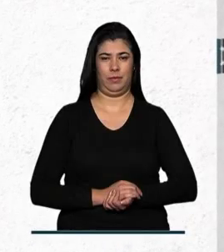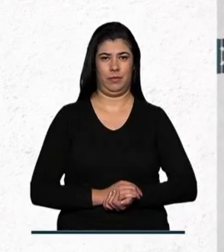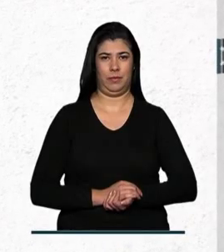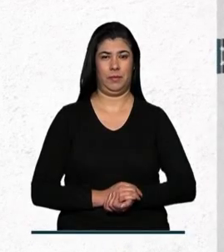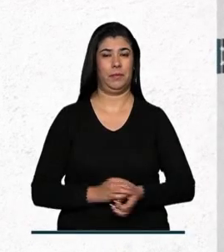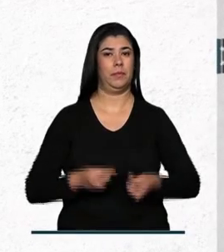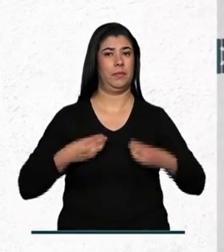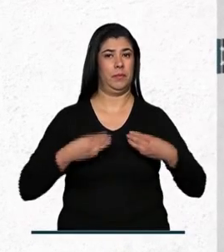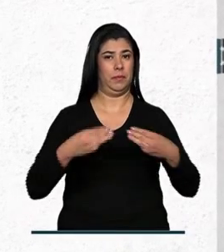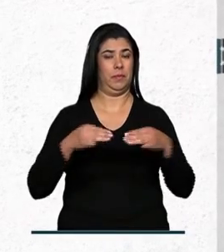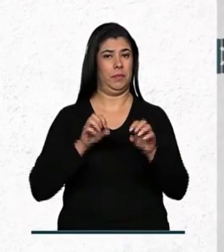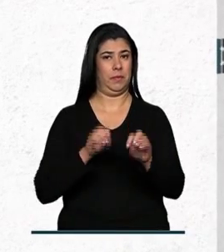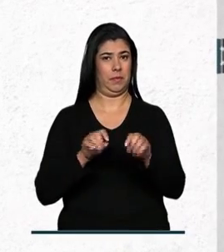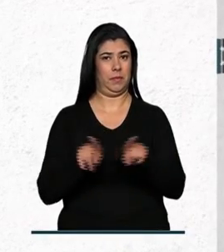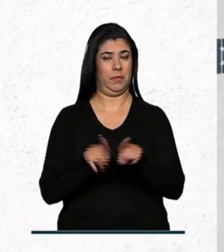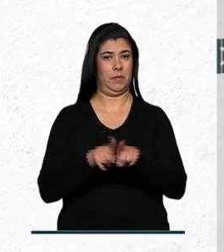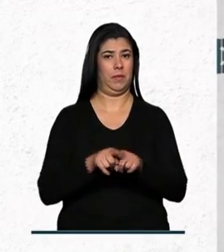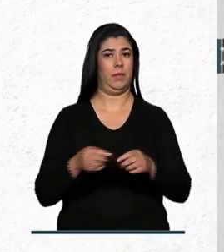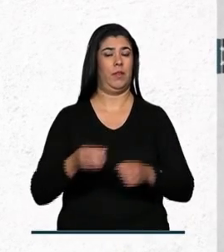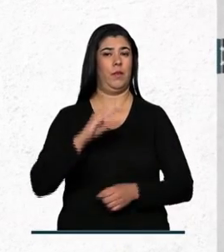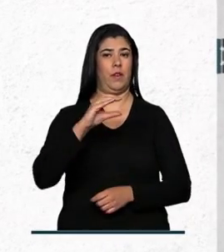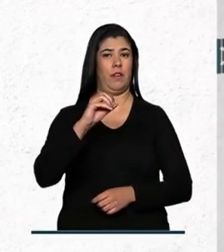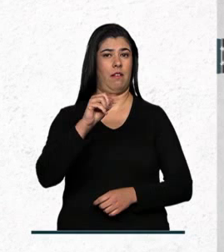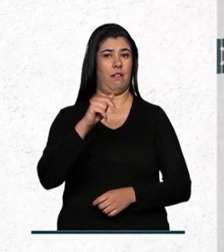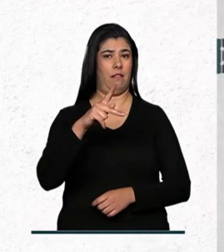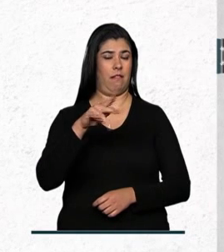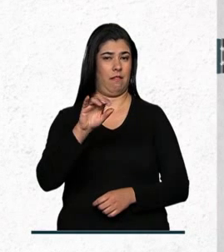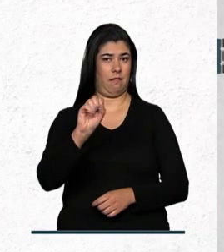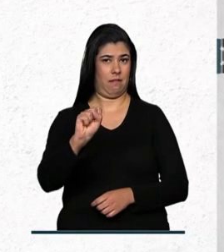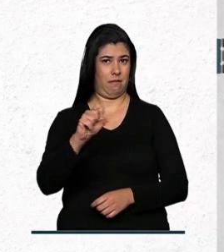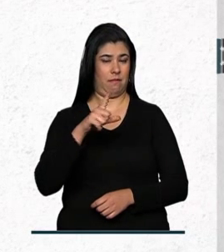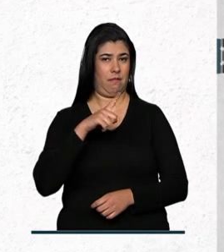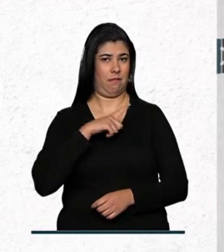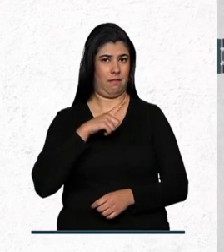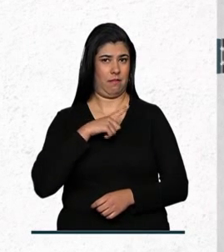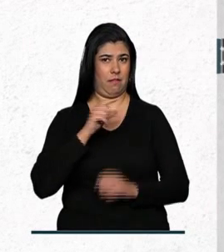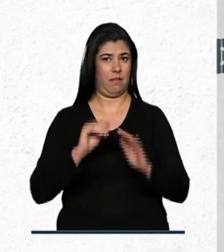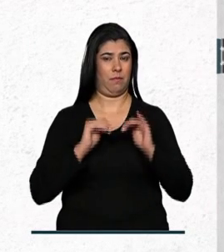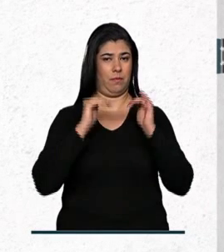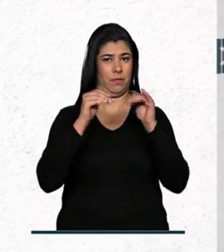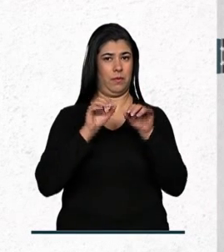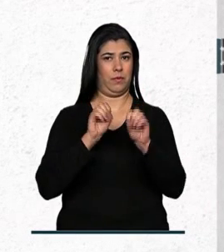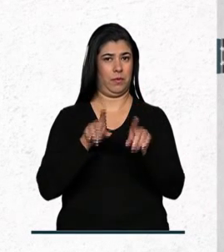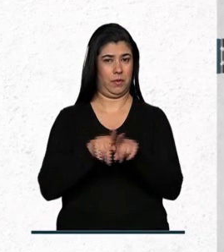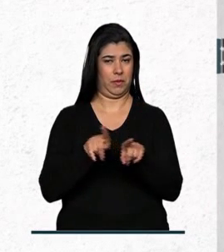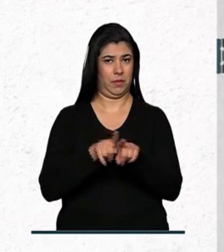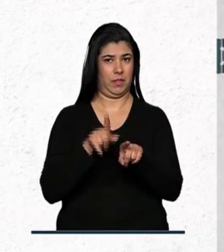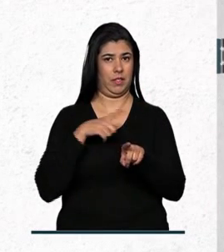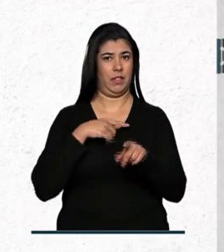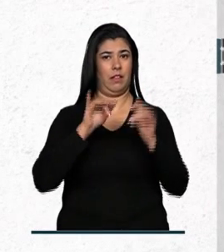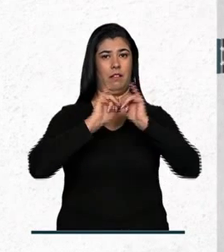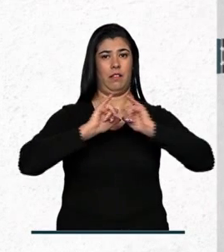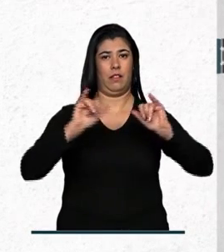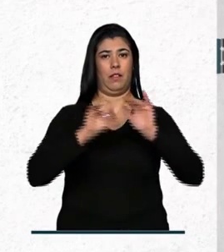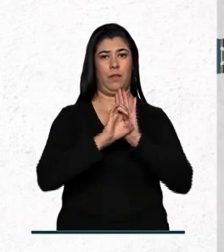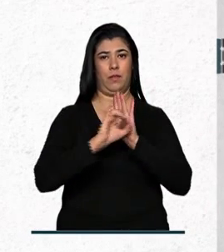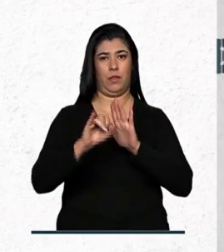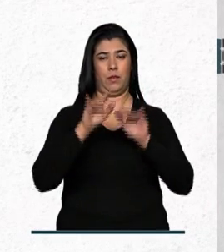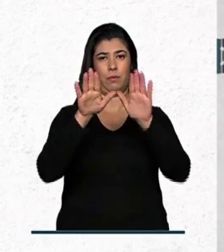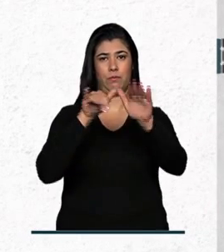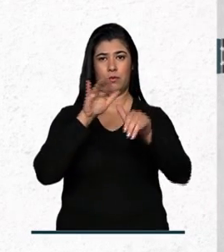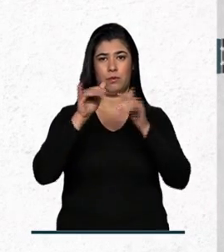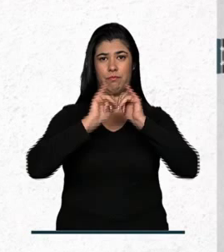O Ministério da Educação e a Coordenação de Aperfeiçoamento de Pessoal de Nível Superior, CAPES, lançaram editais de chamada